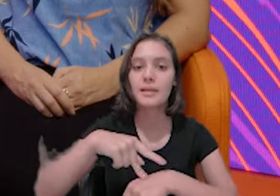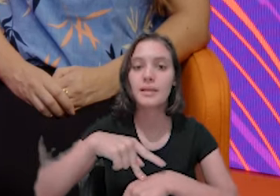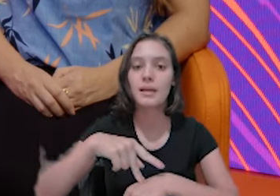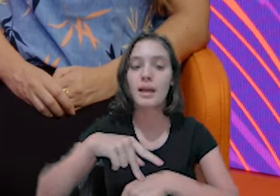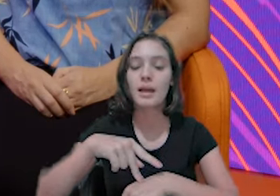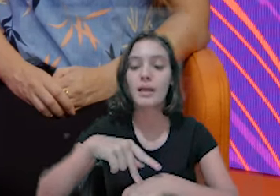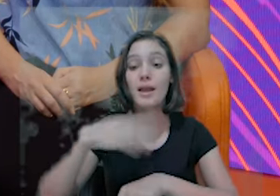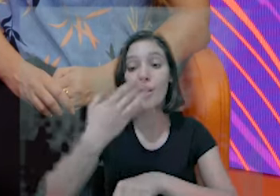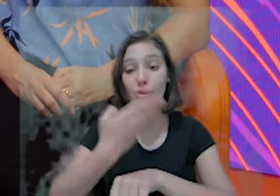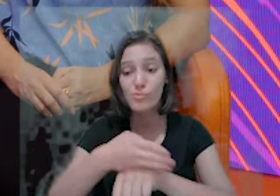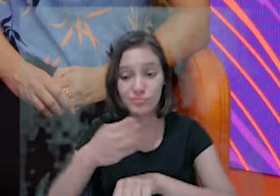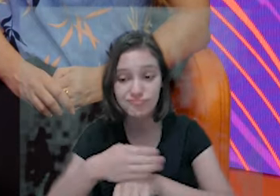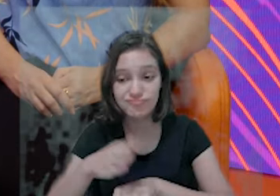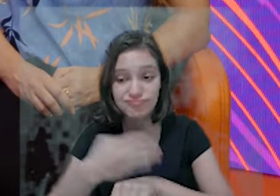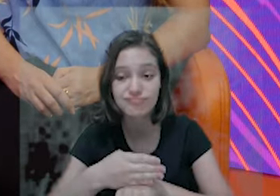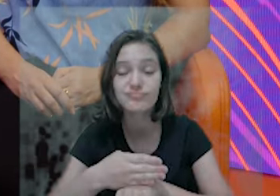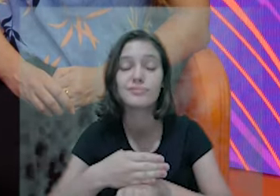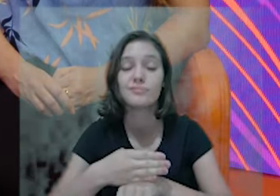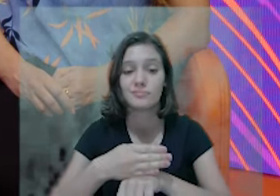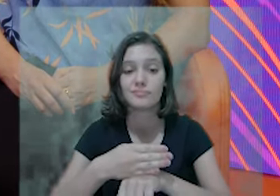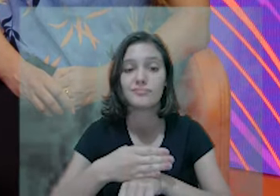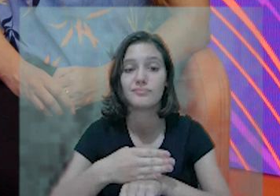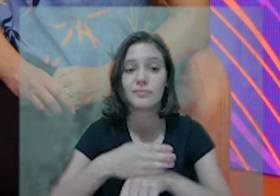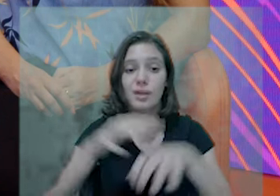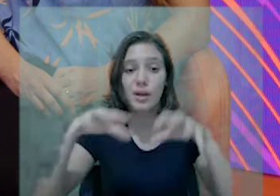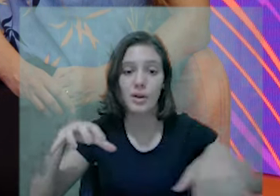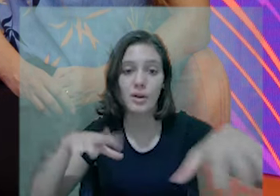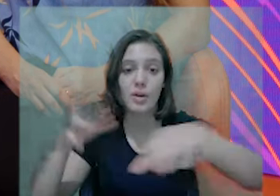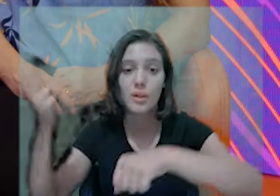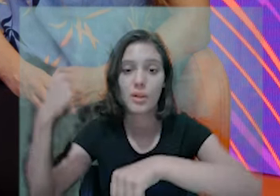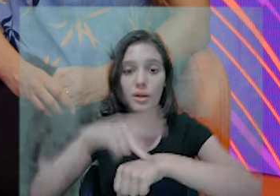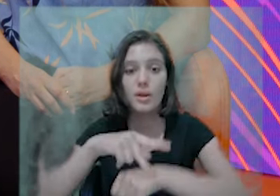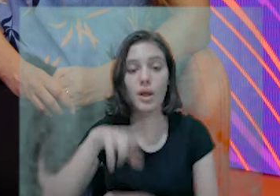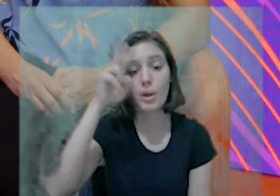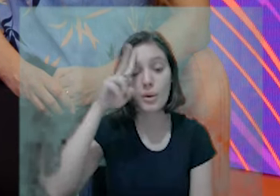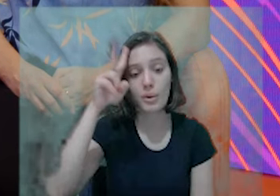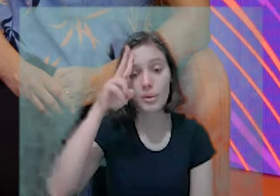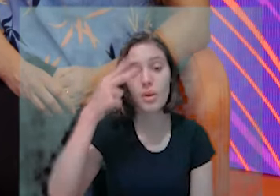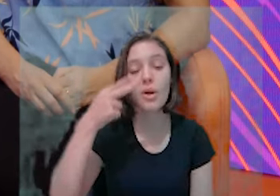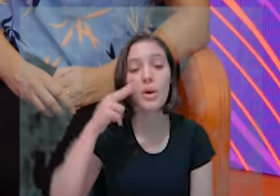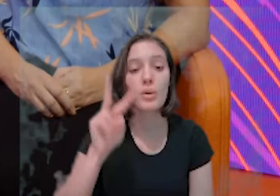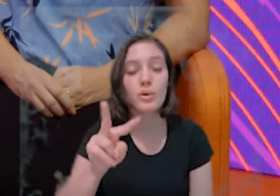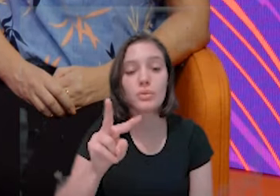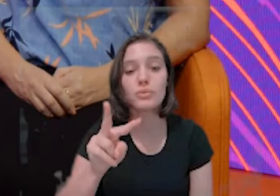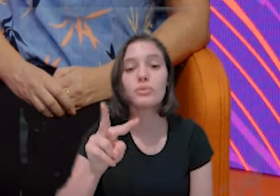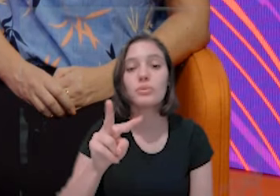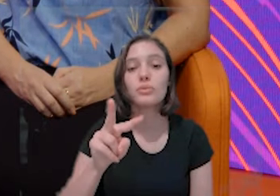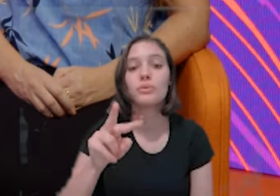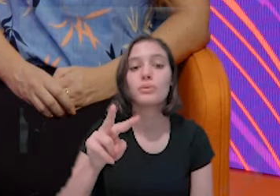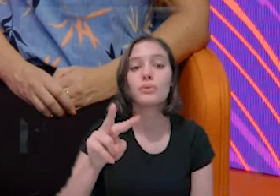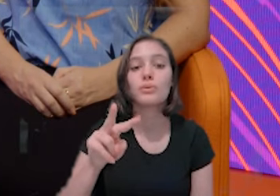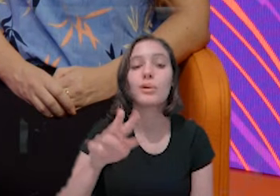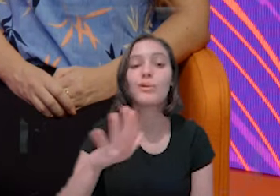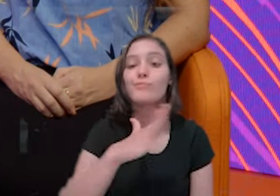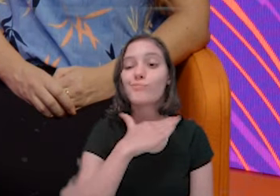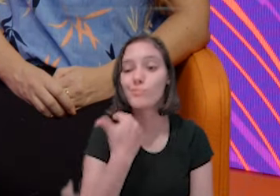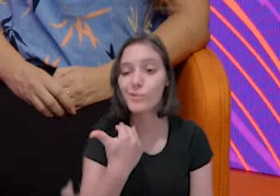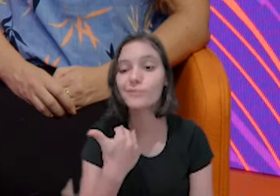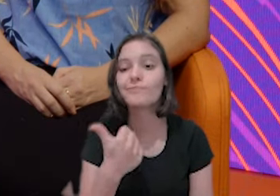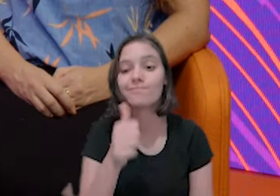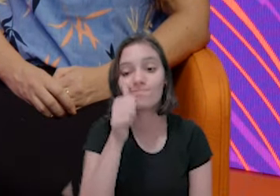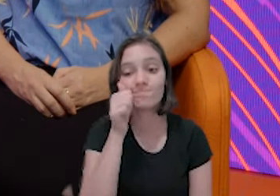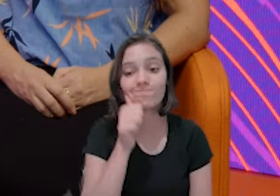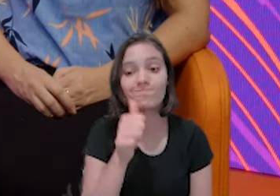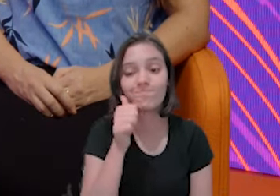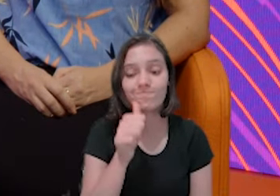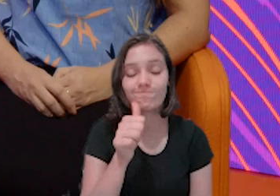as pessoas são bem mais fortes, as mulheres, né? Mas, por exemplo, as bolivianas não. Elas são